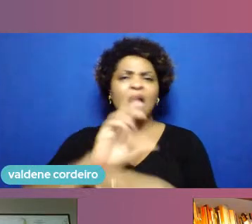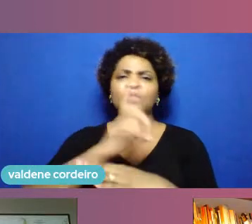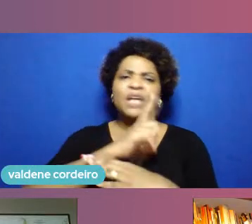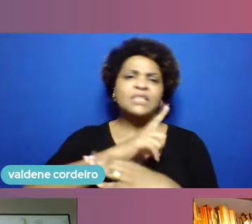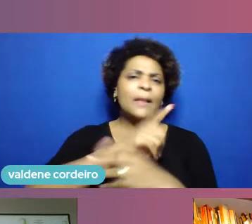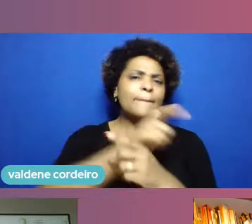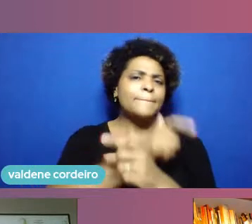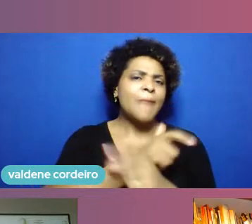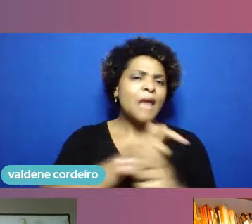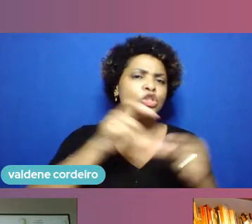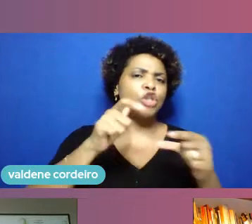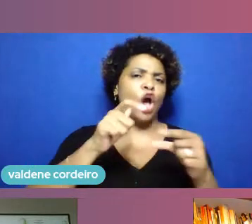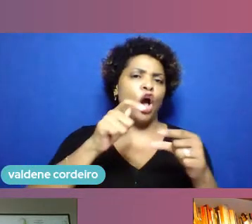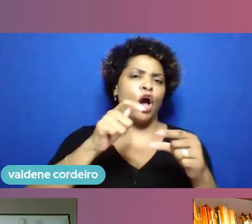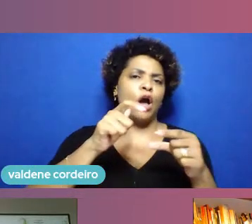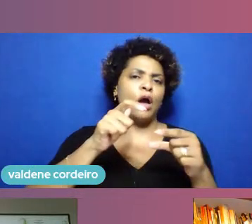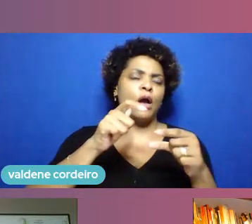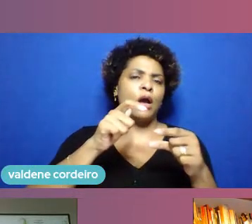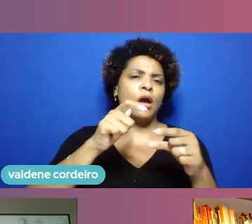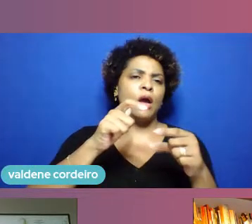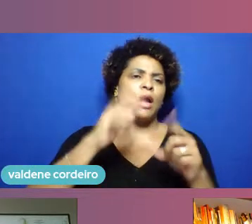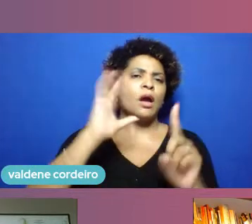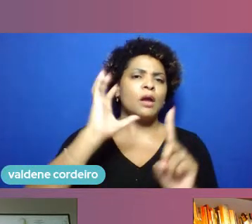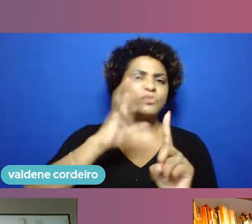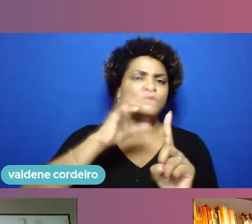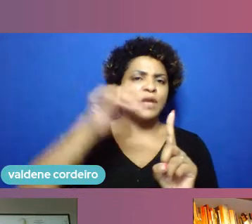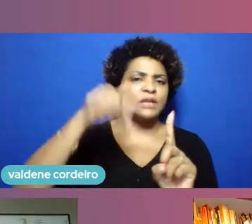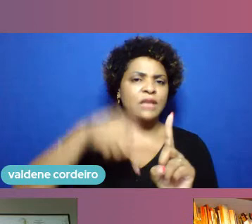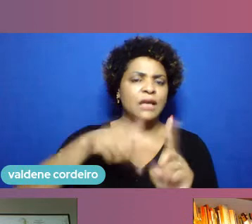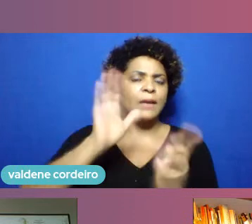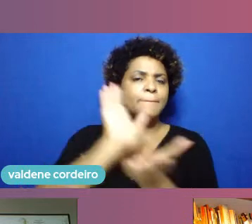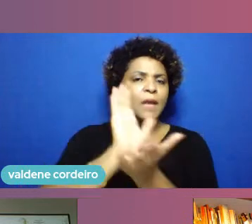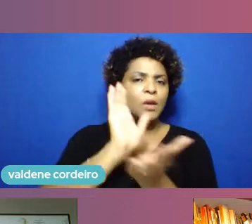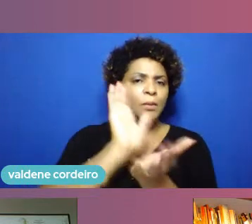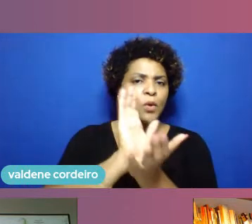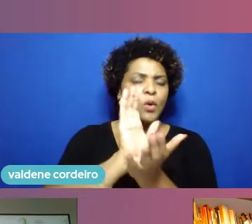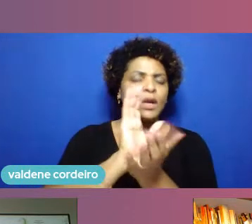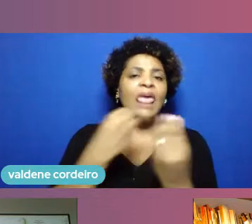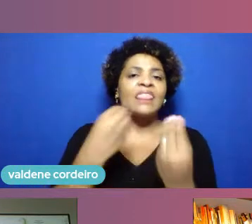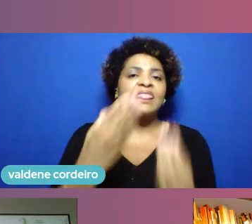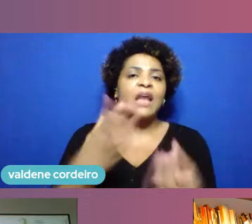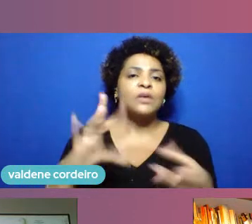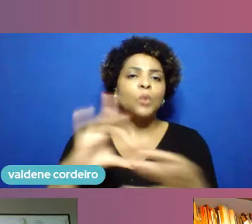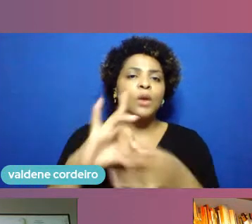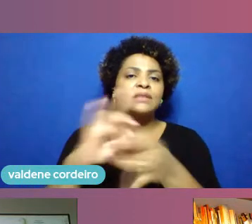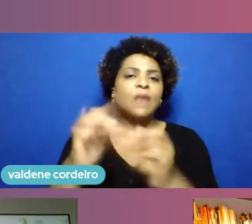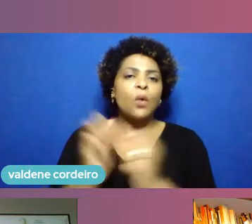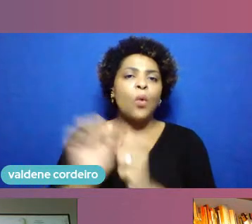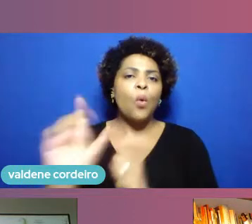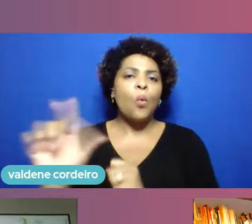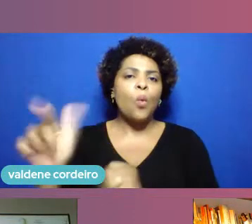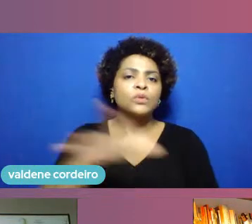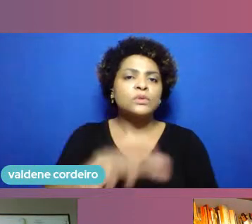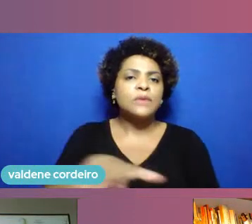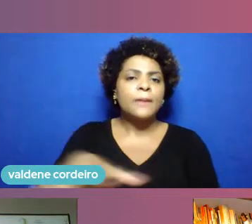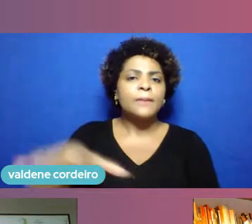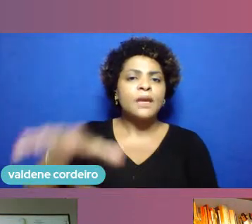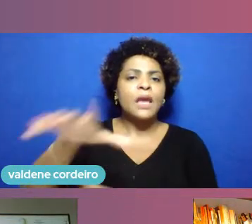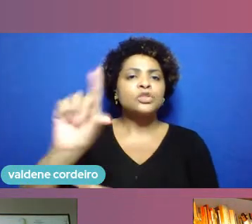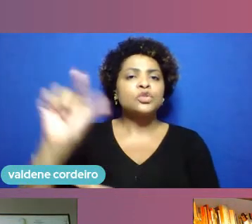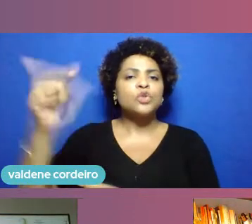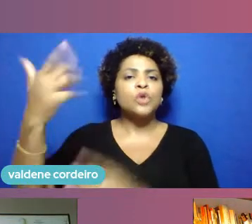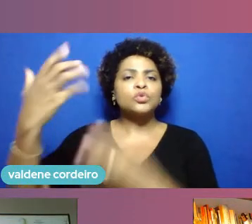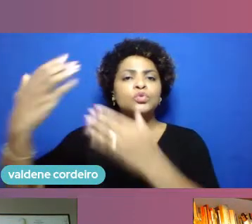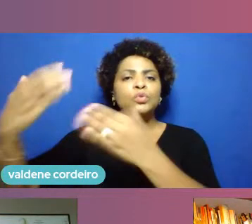Pernambuco e sempre gerando as conexões também com outros ambientes de outras localidades porque isso faz